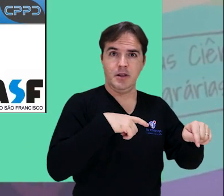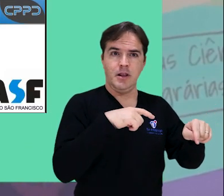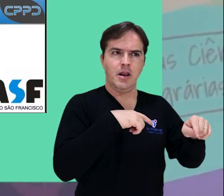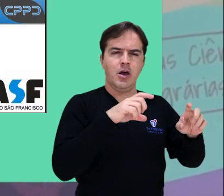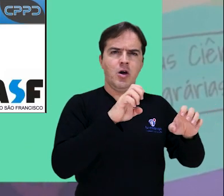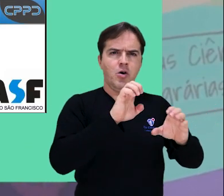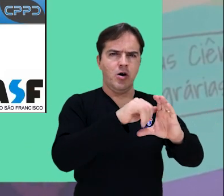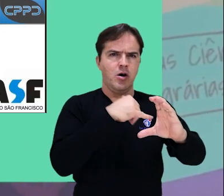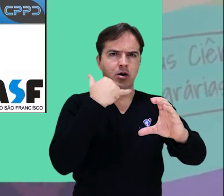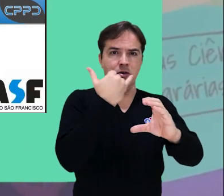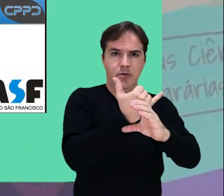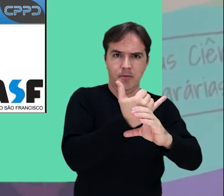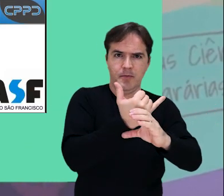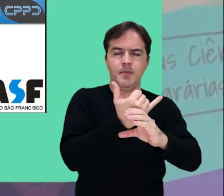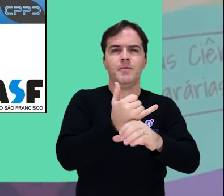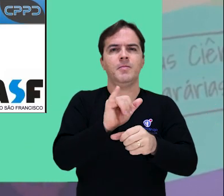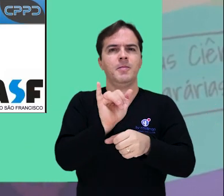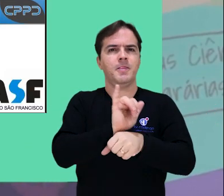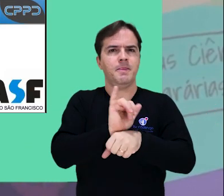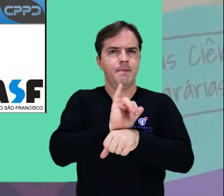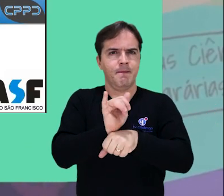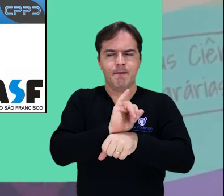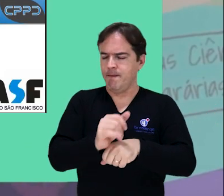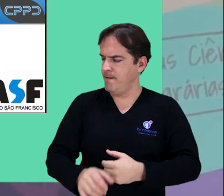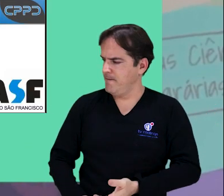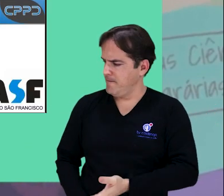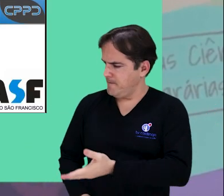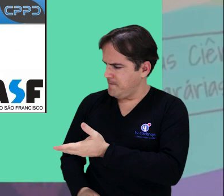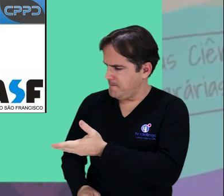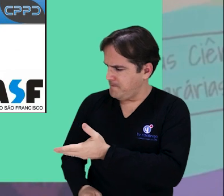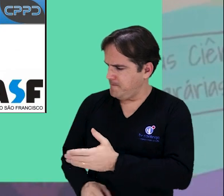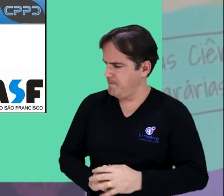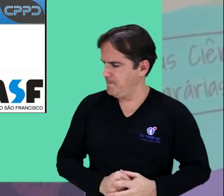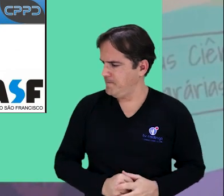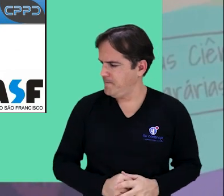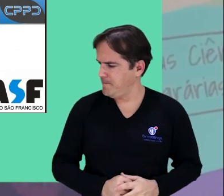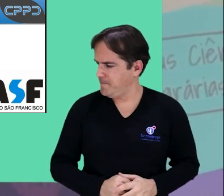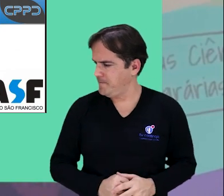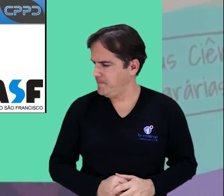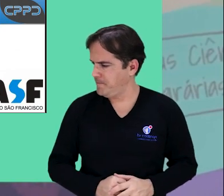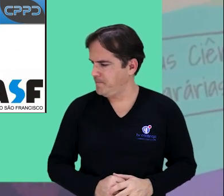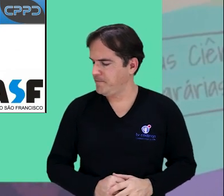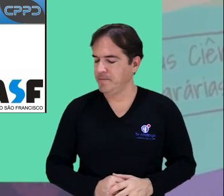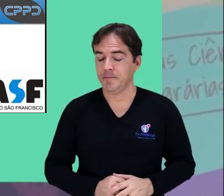YouTube pelo canal cppd-univasf.